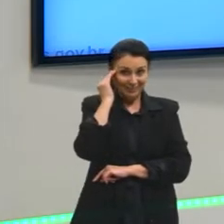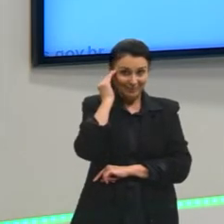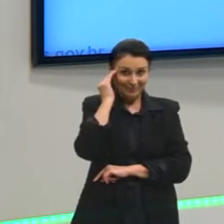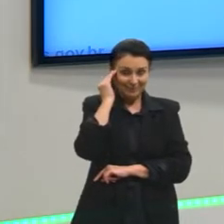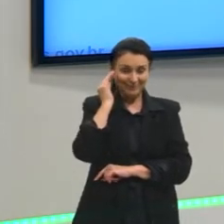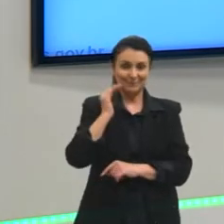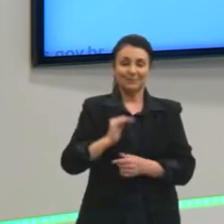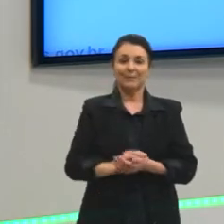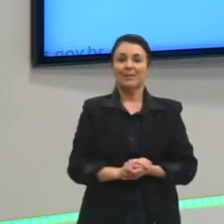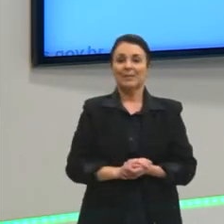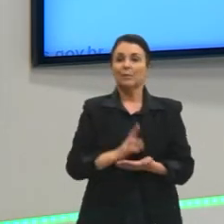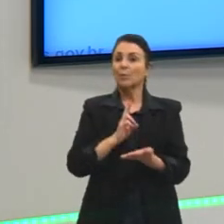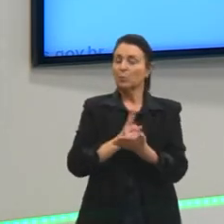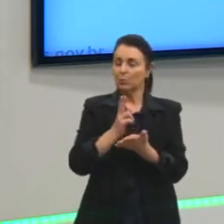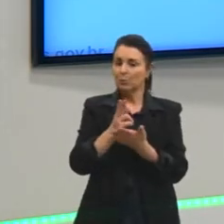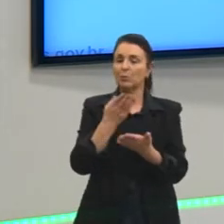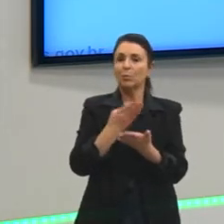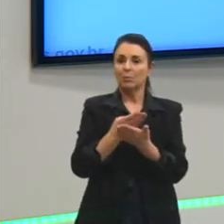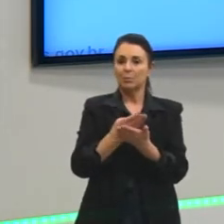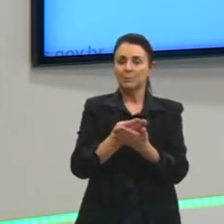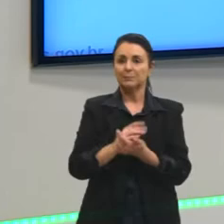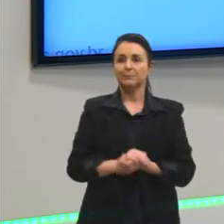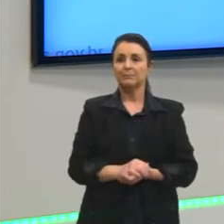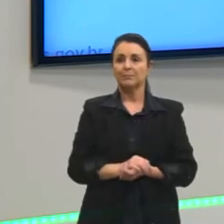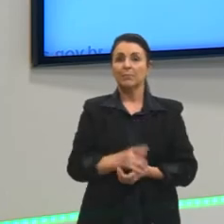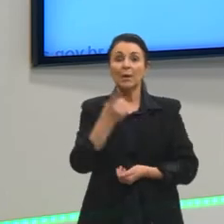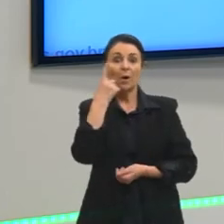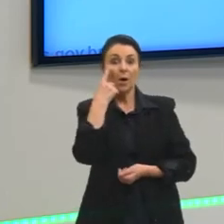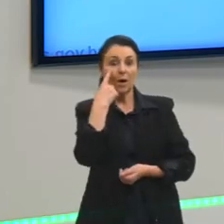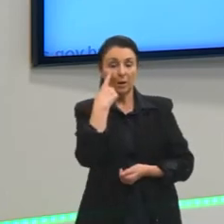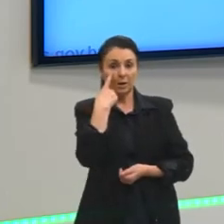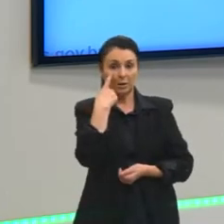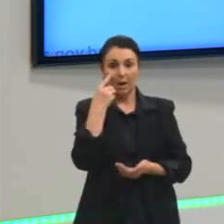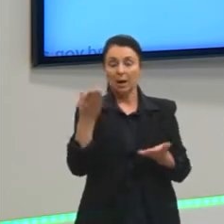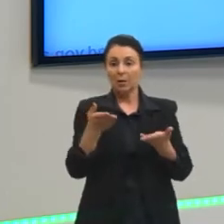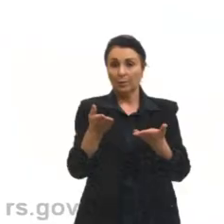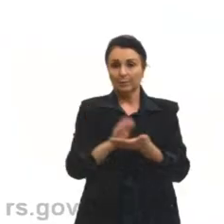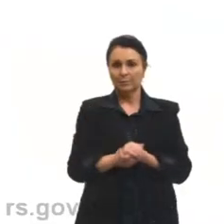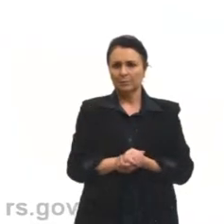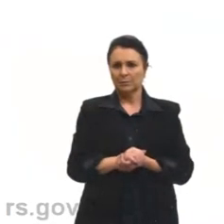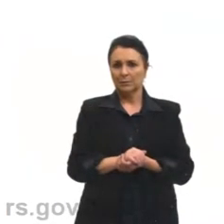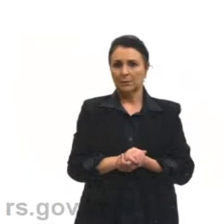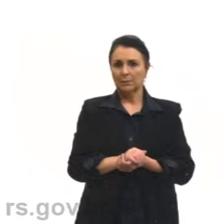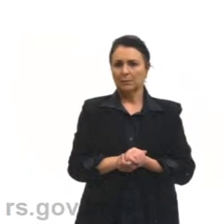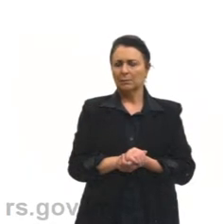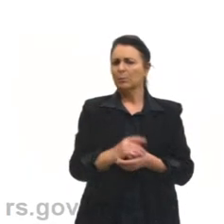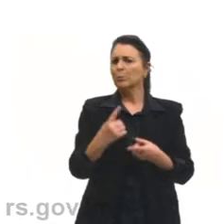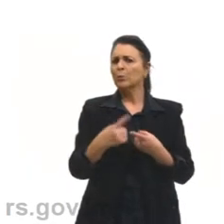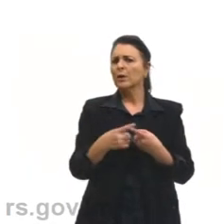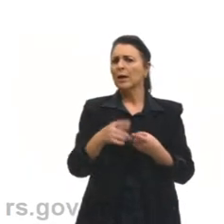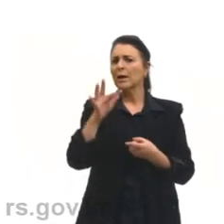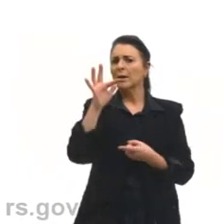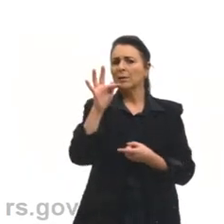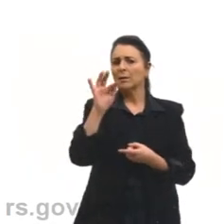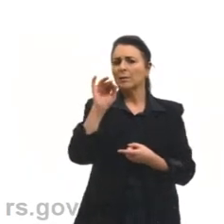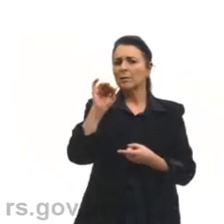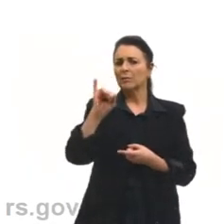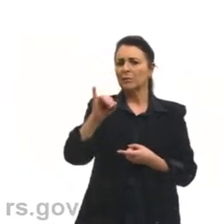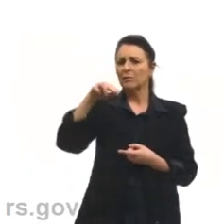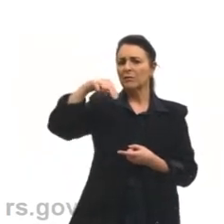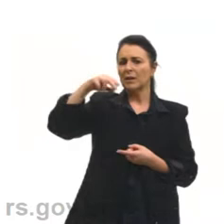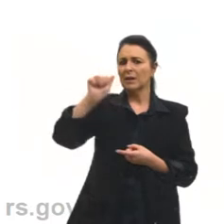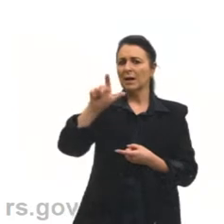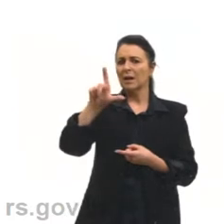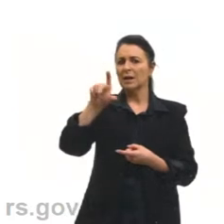Beleza? Vamos lá, então, que o PRO vai passar aqui. Olha só, qual é a finalidade de um texto